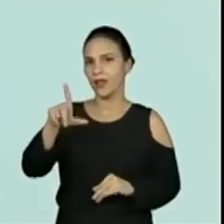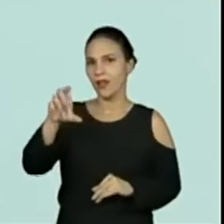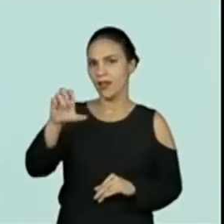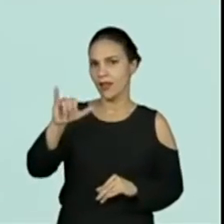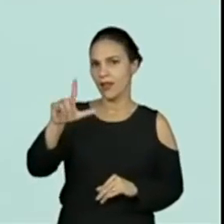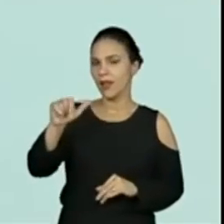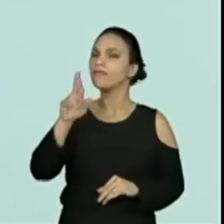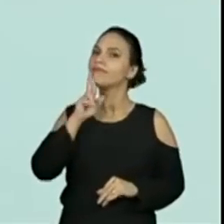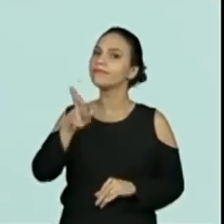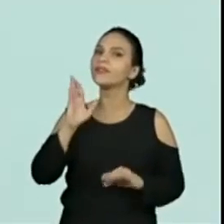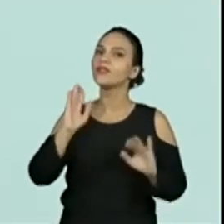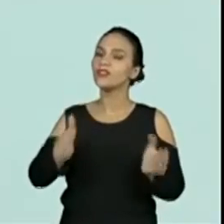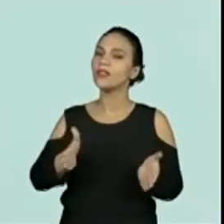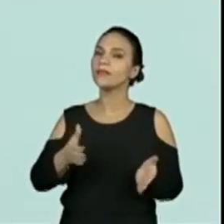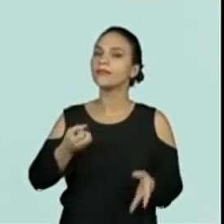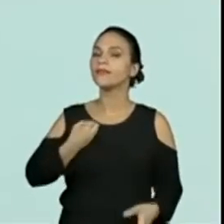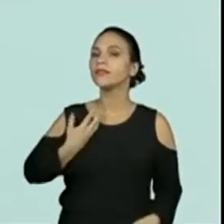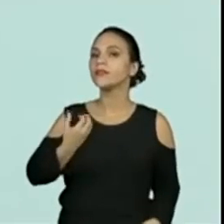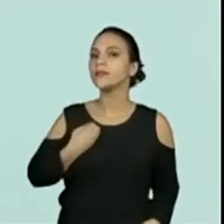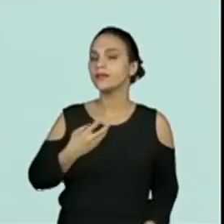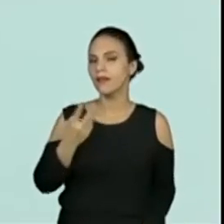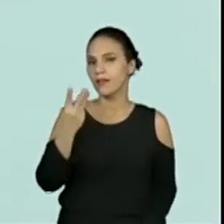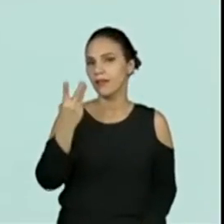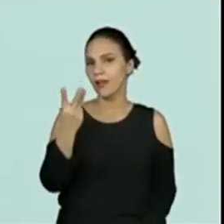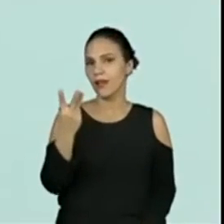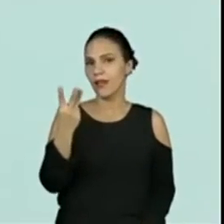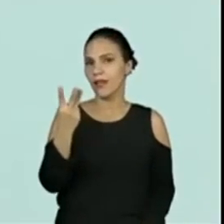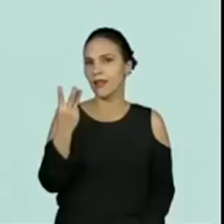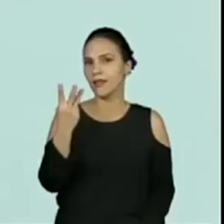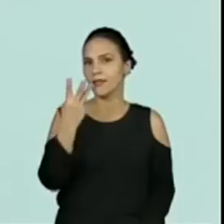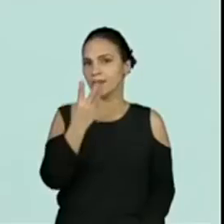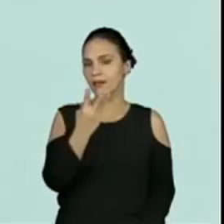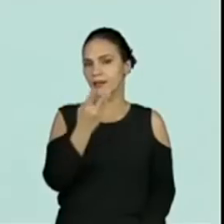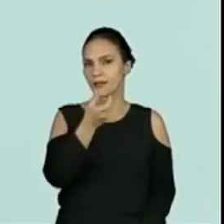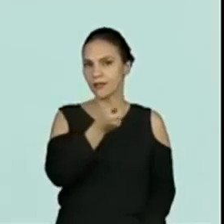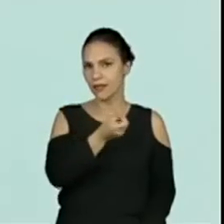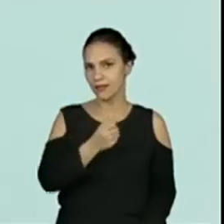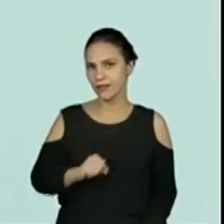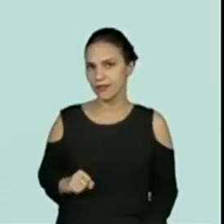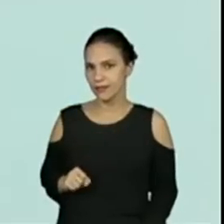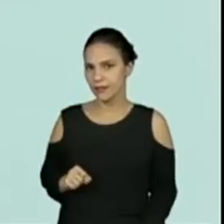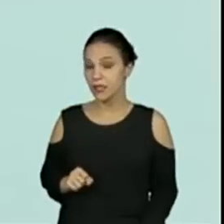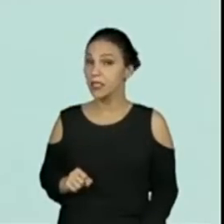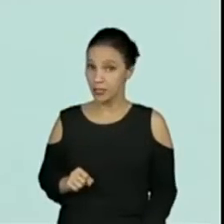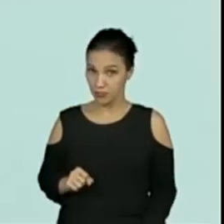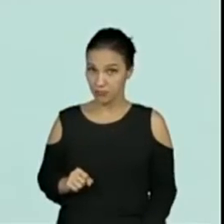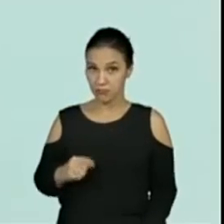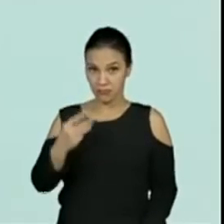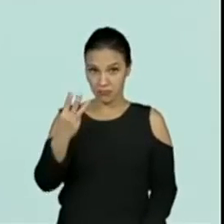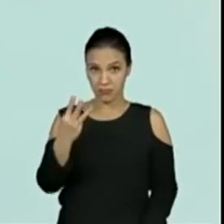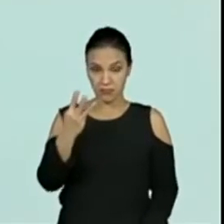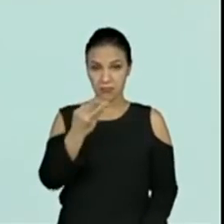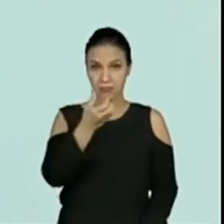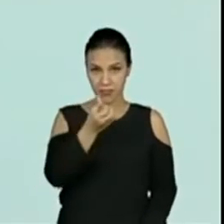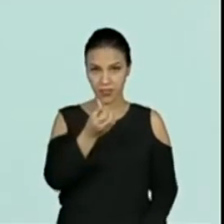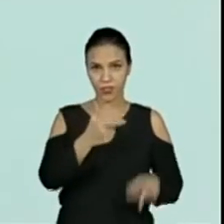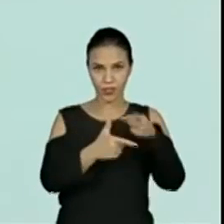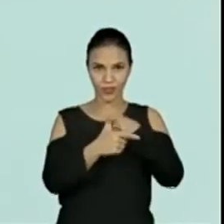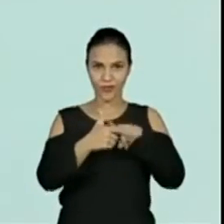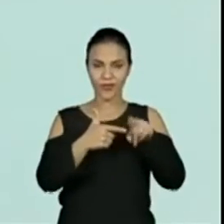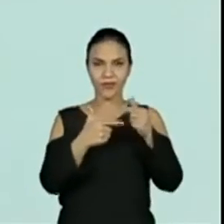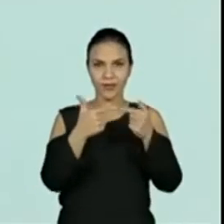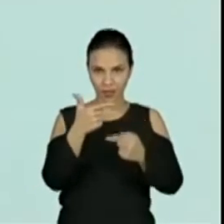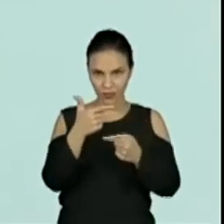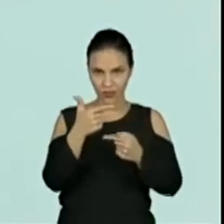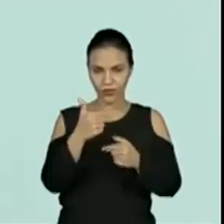resposta correta. É o número 336. 336 dividido por 7 é